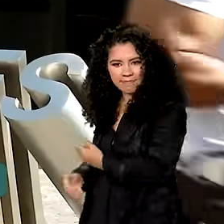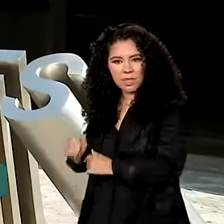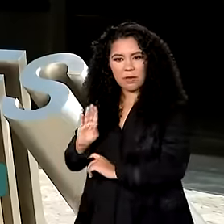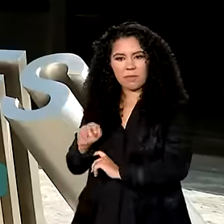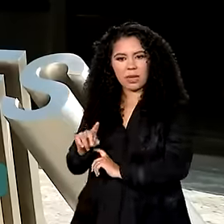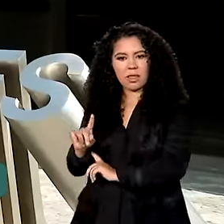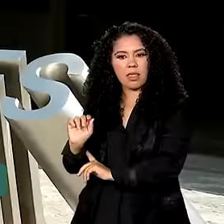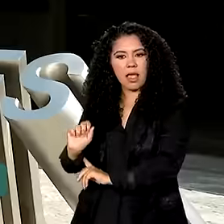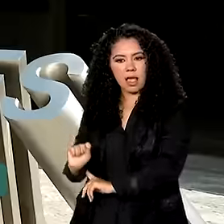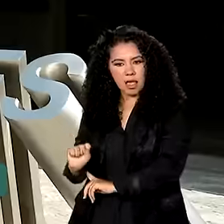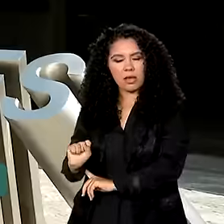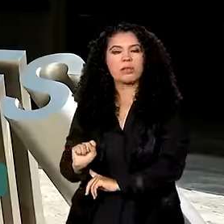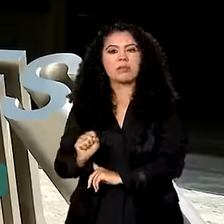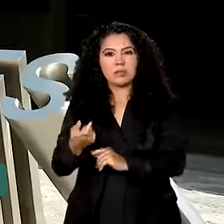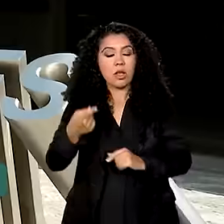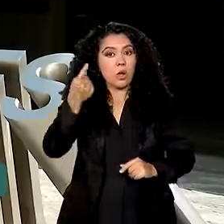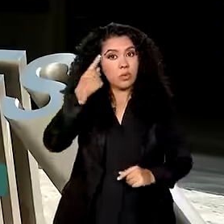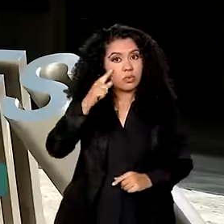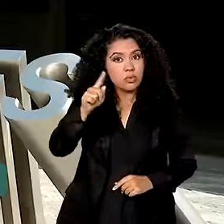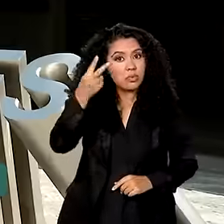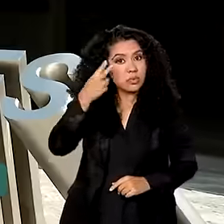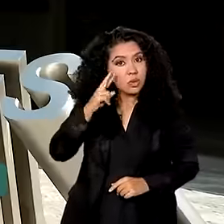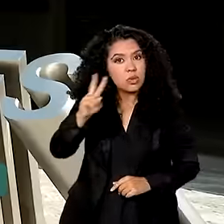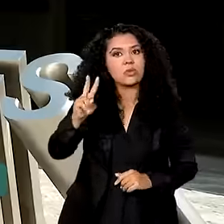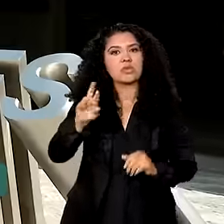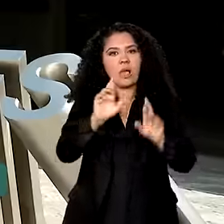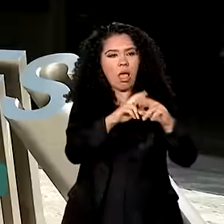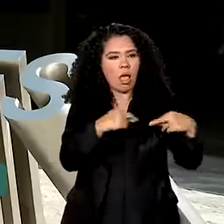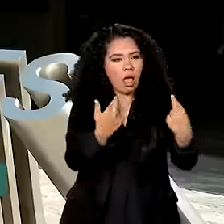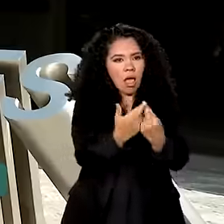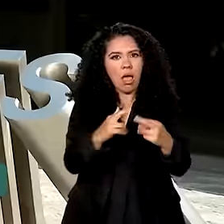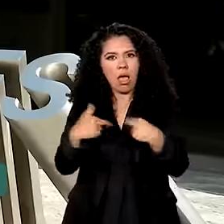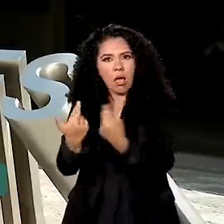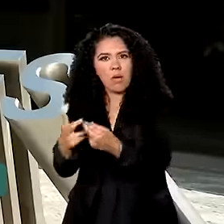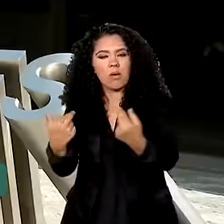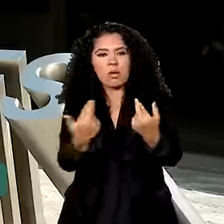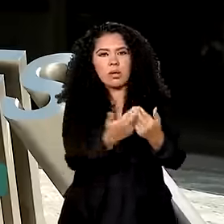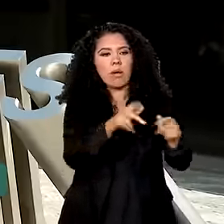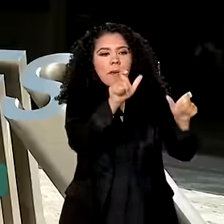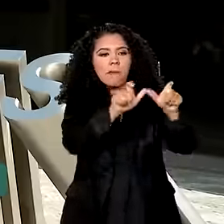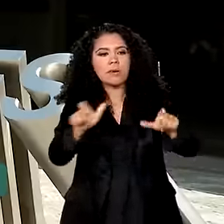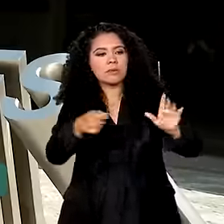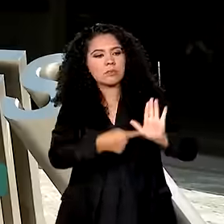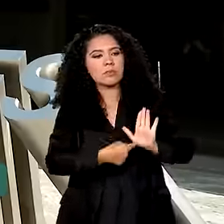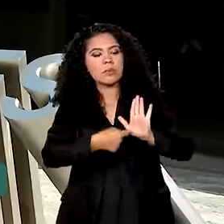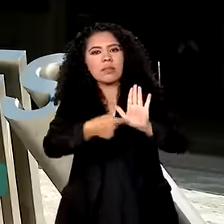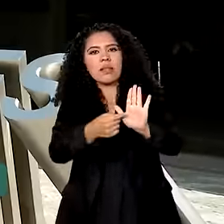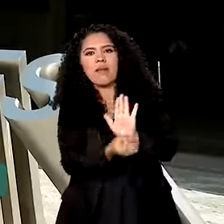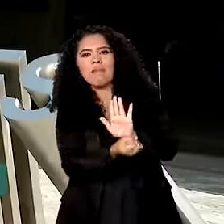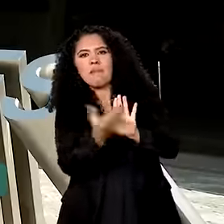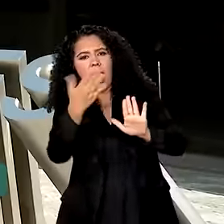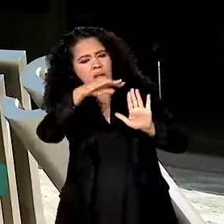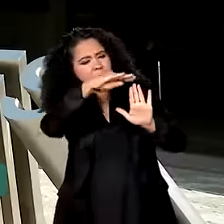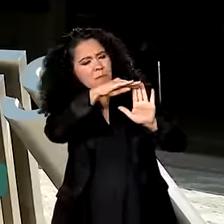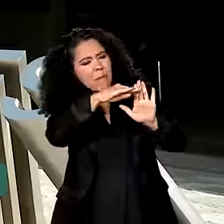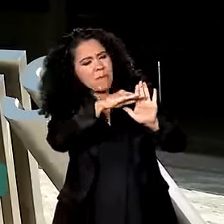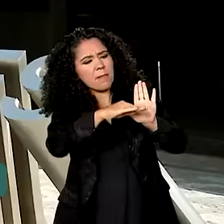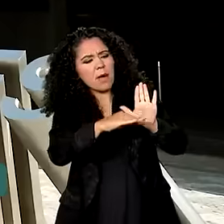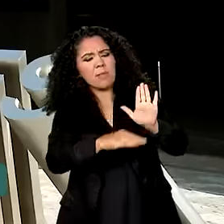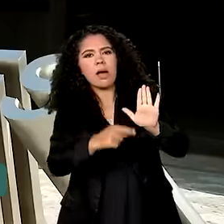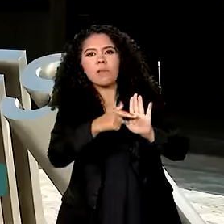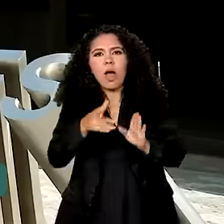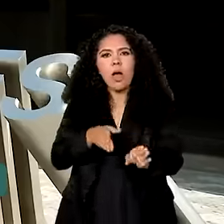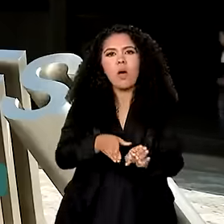estamos. Depois de dois dias de reunião, os participantes vão apresentar uma série de recomendações que têm como objetivo